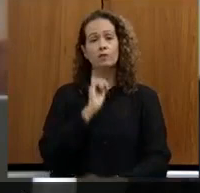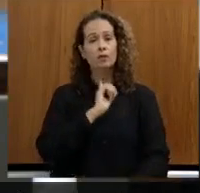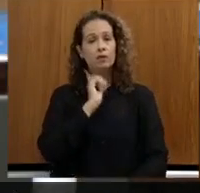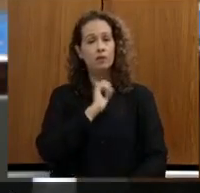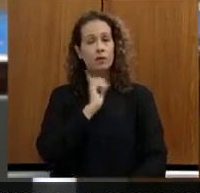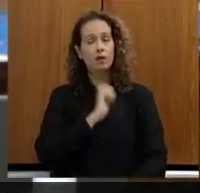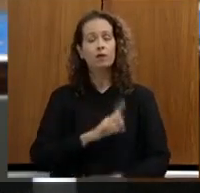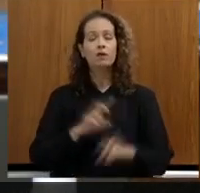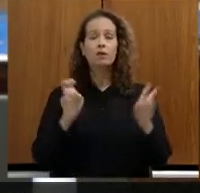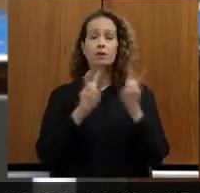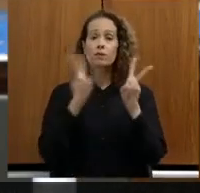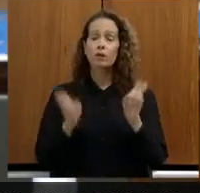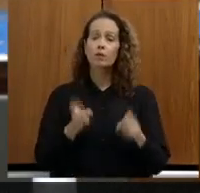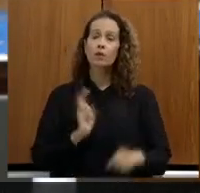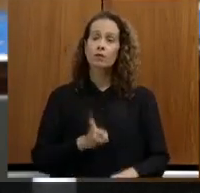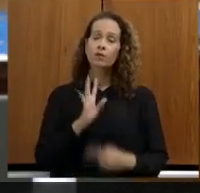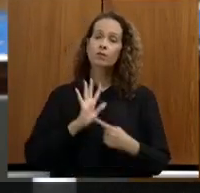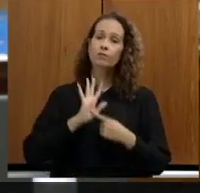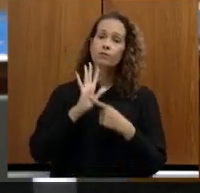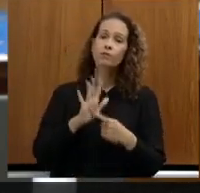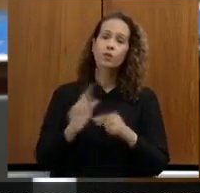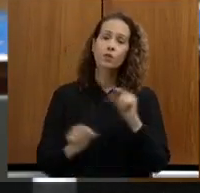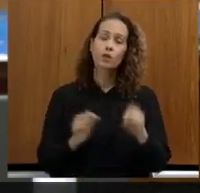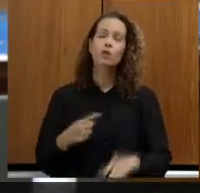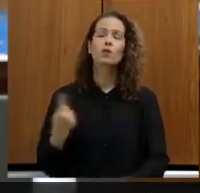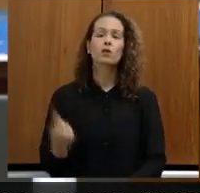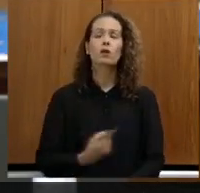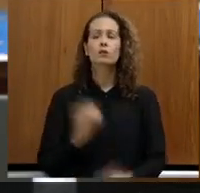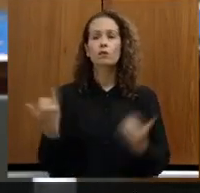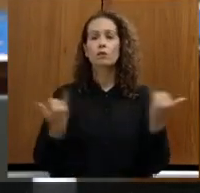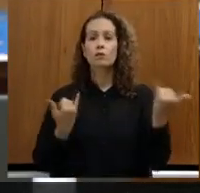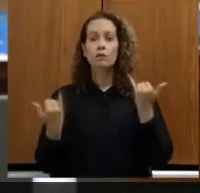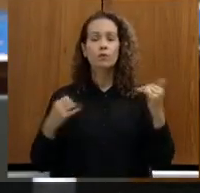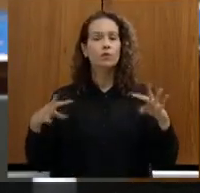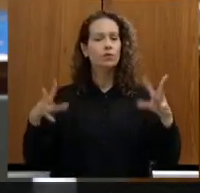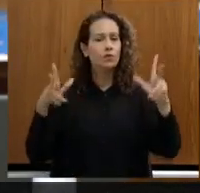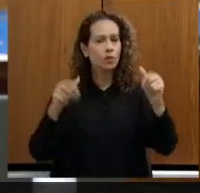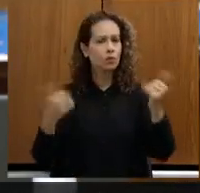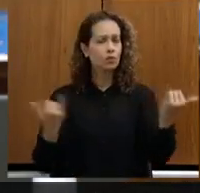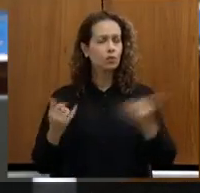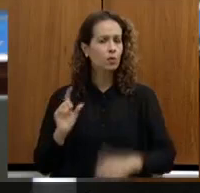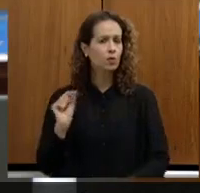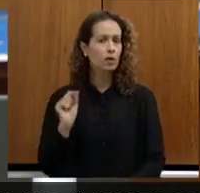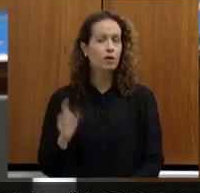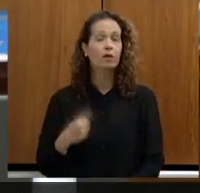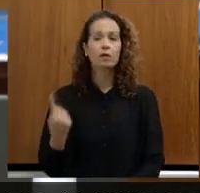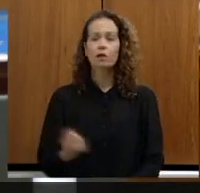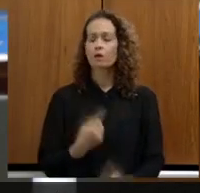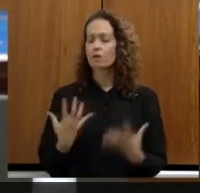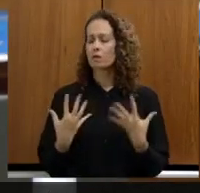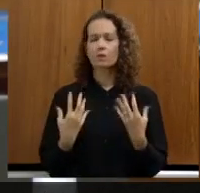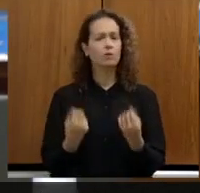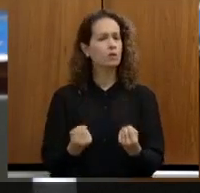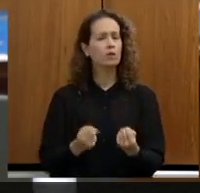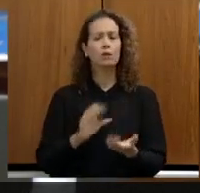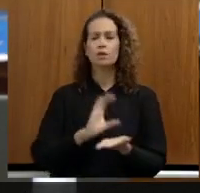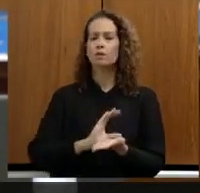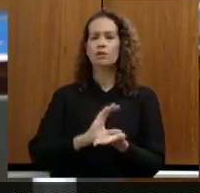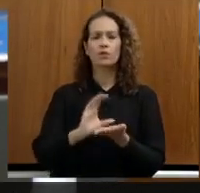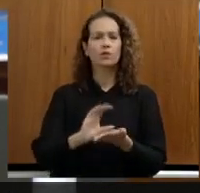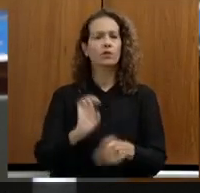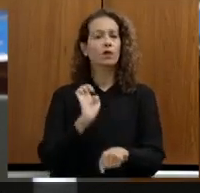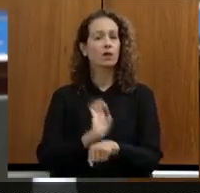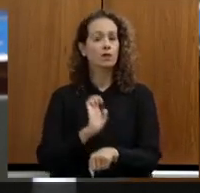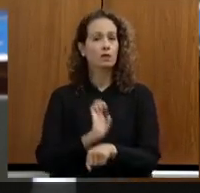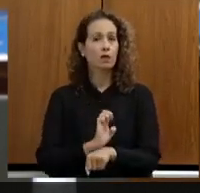que a gente sempre destaca, deputada, é que nós ouvimos de todos eles. Nós não aceitaremos investir em Estado